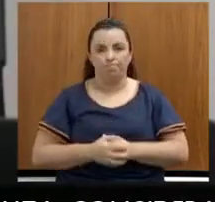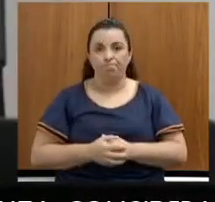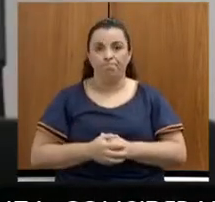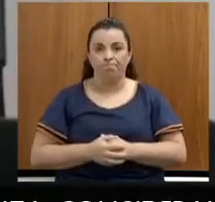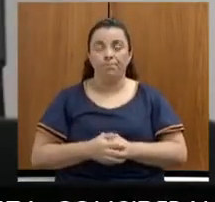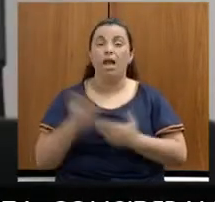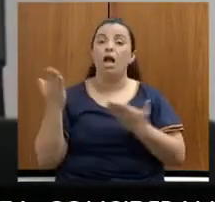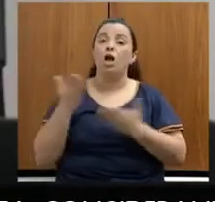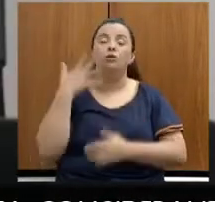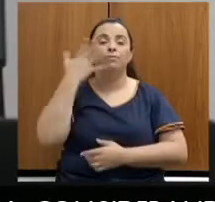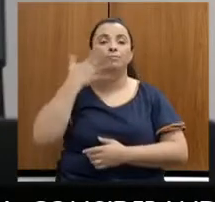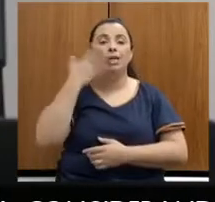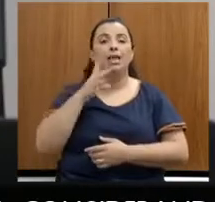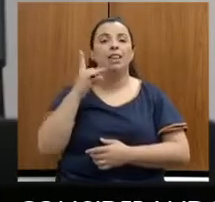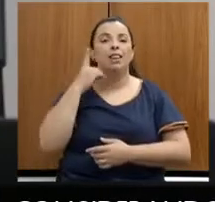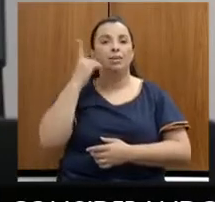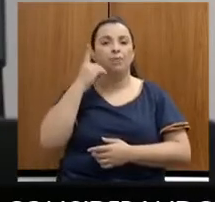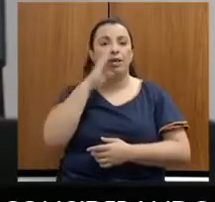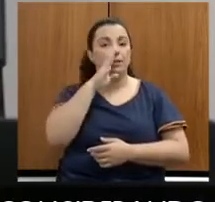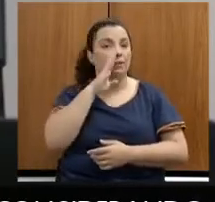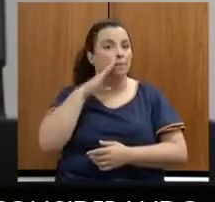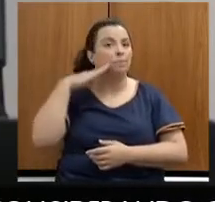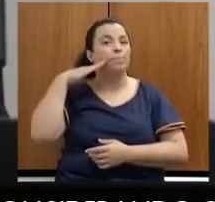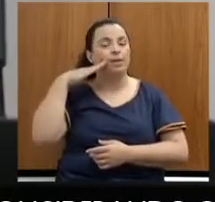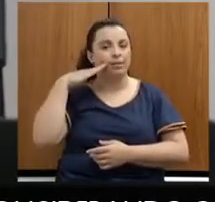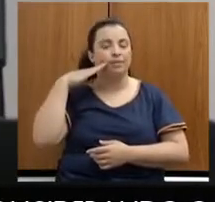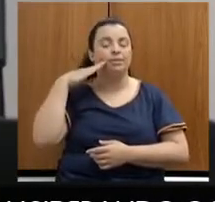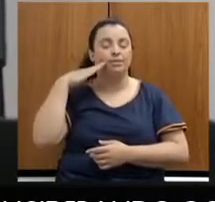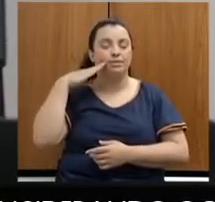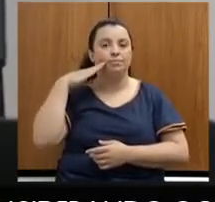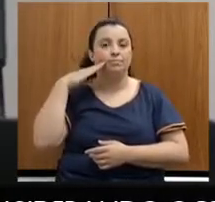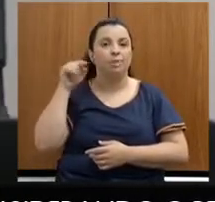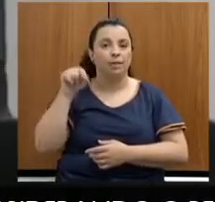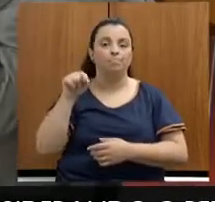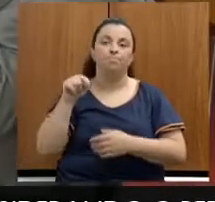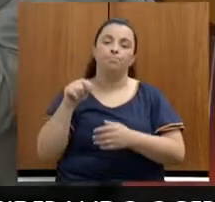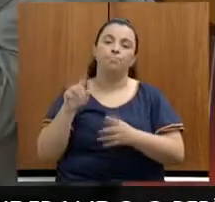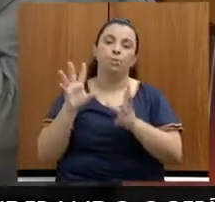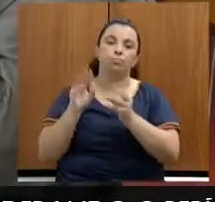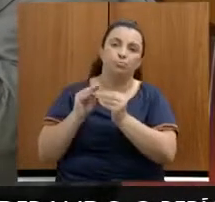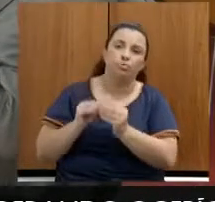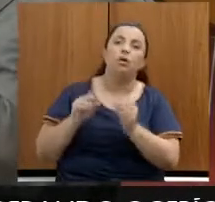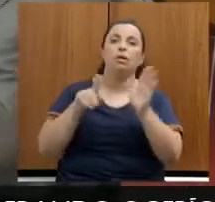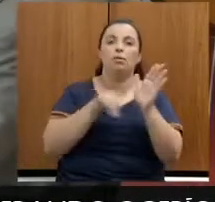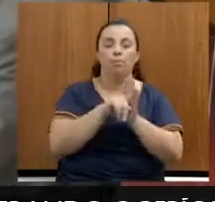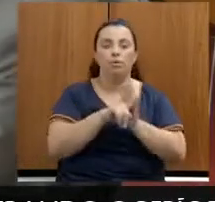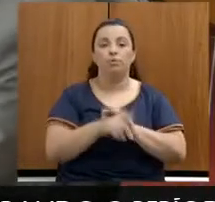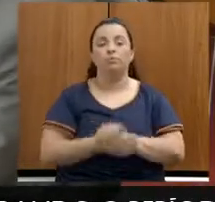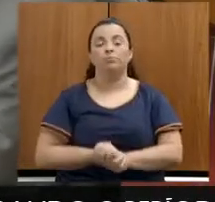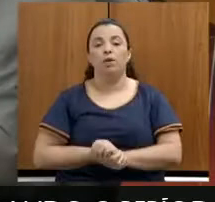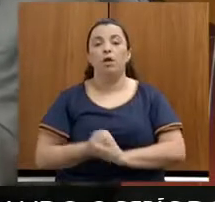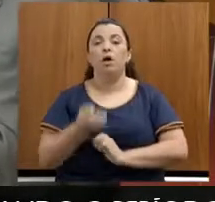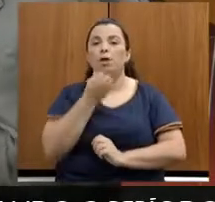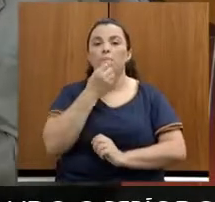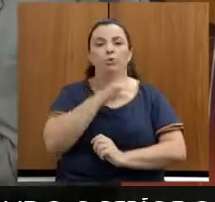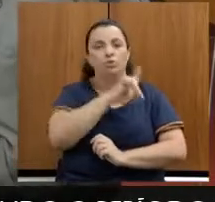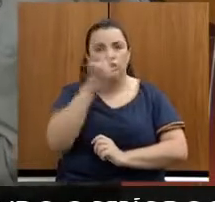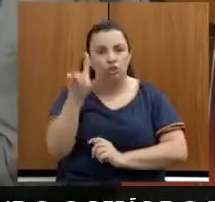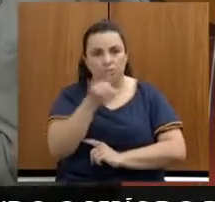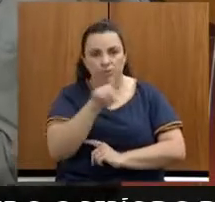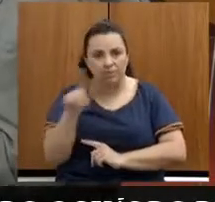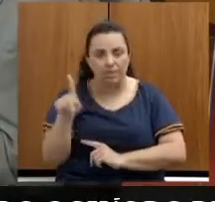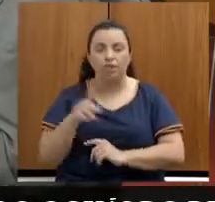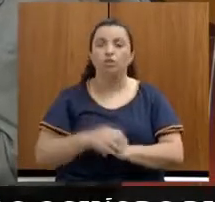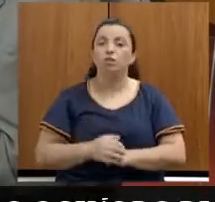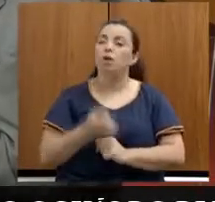agora para a deputada Beatriz Serqueira para as suas perguntas. Presidente, bom dia. Bom dia aos